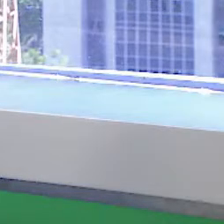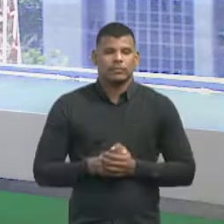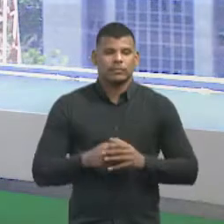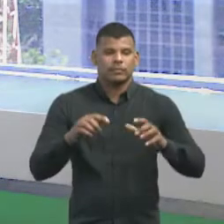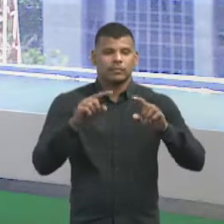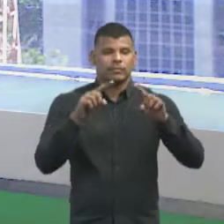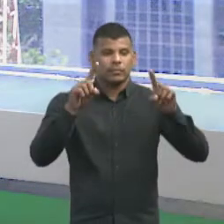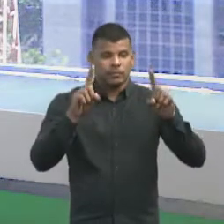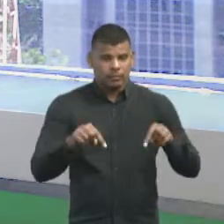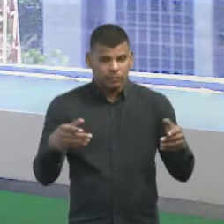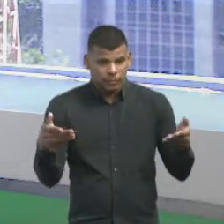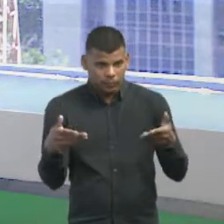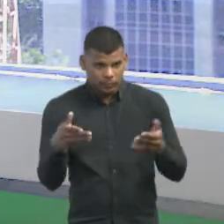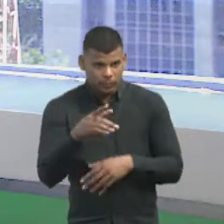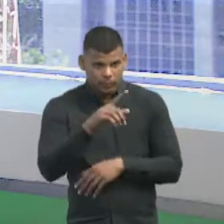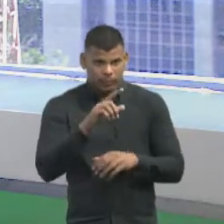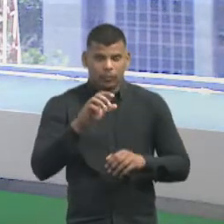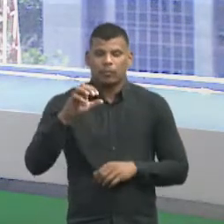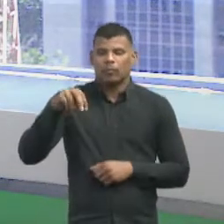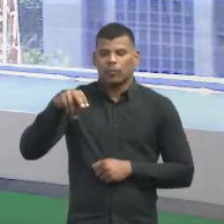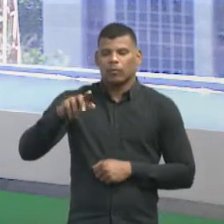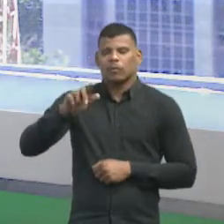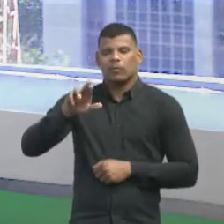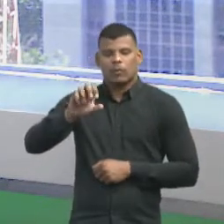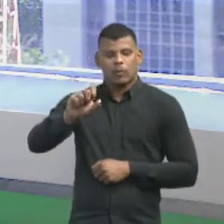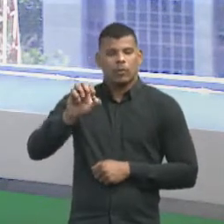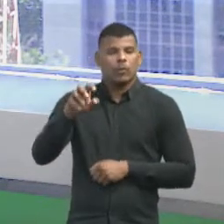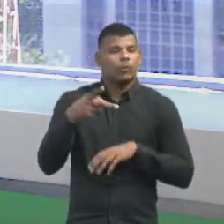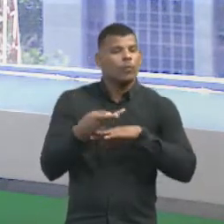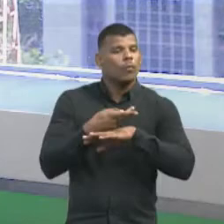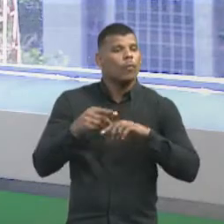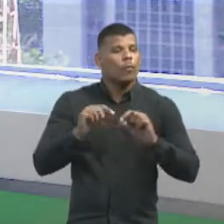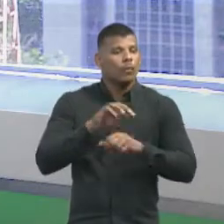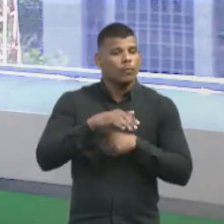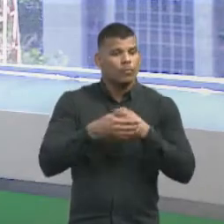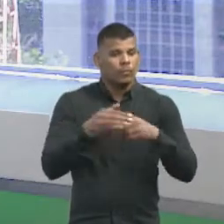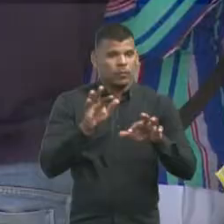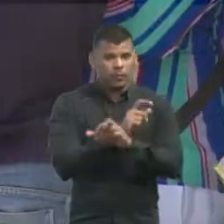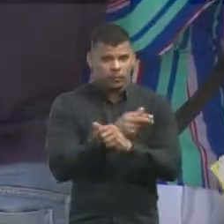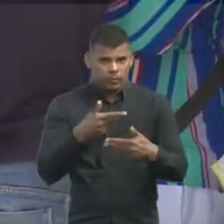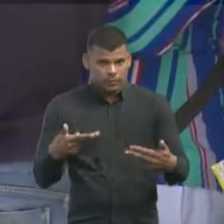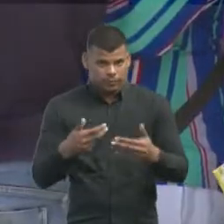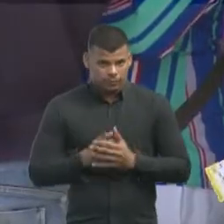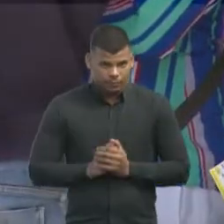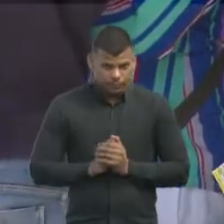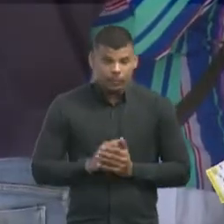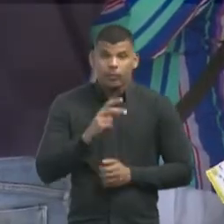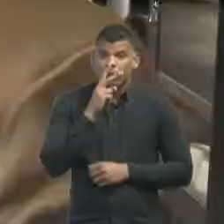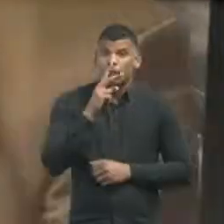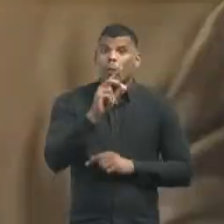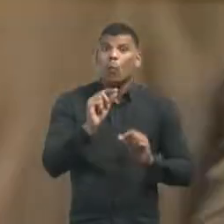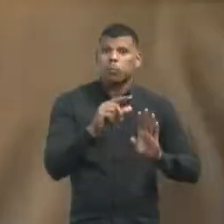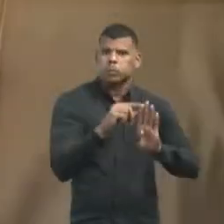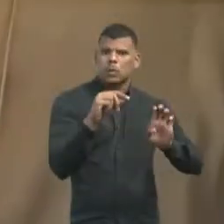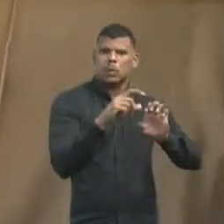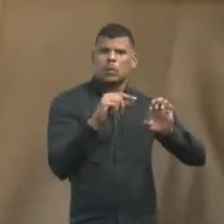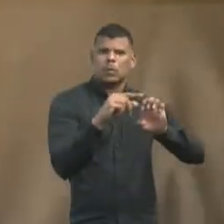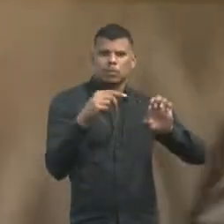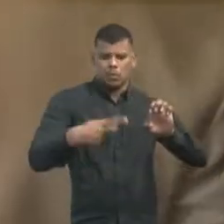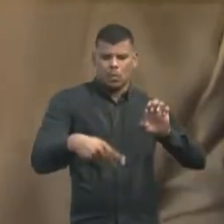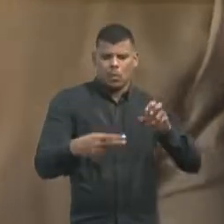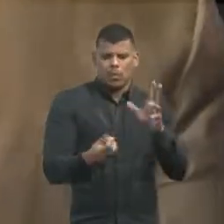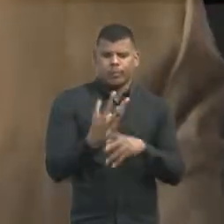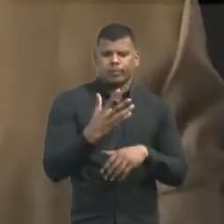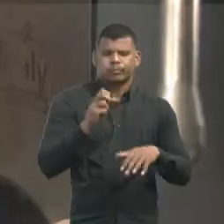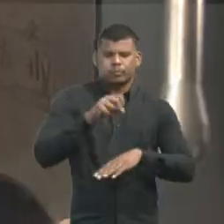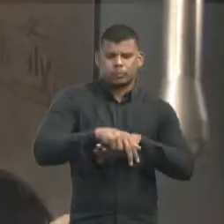Projetos em tramitação no Congresso Nacional buscam a proteção dos animais, a força dos pequenos negócios na geração